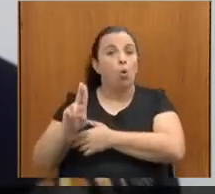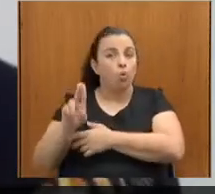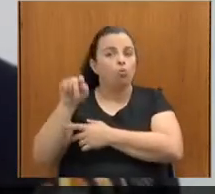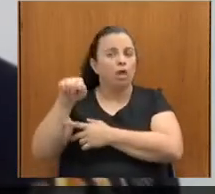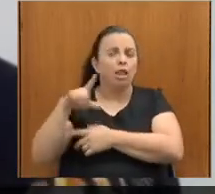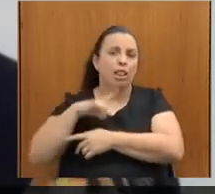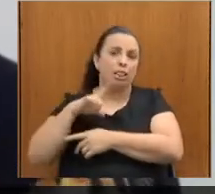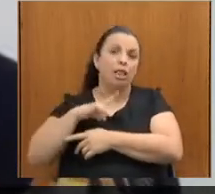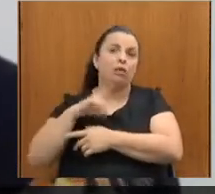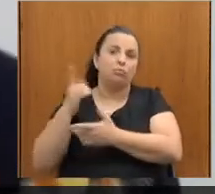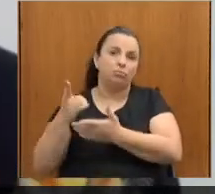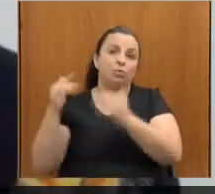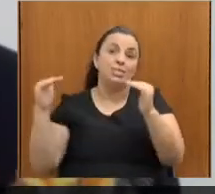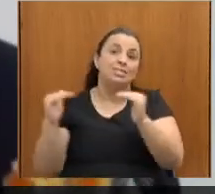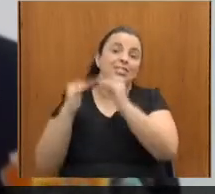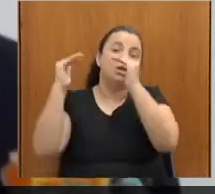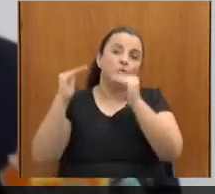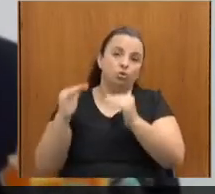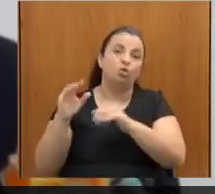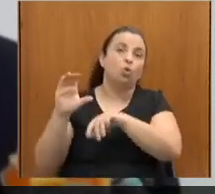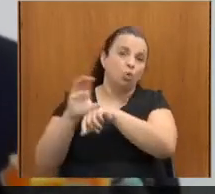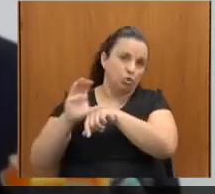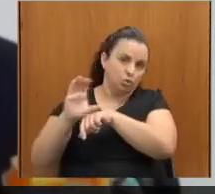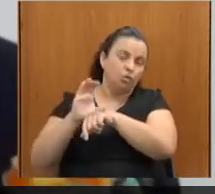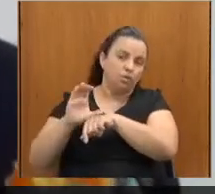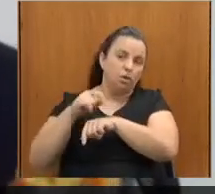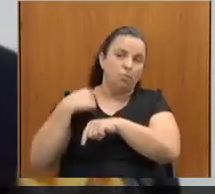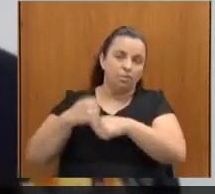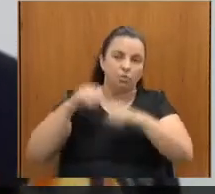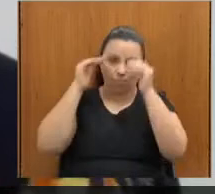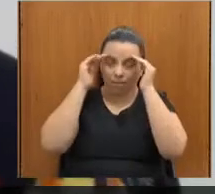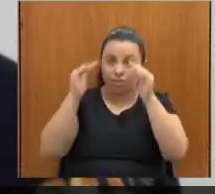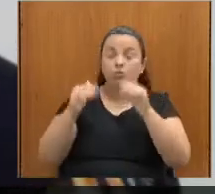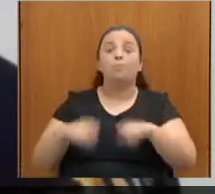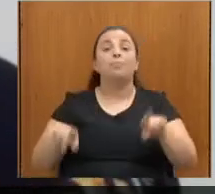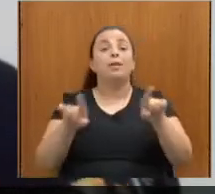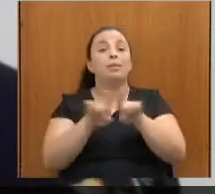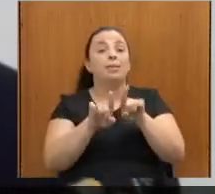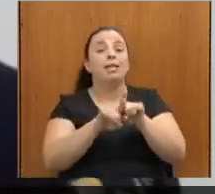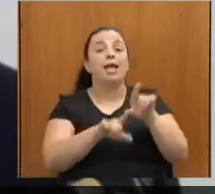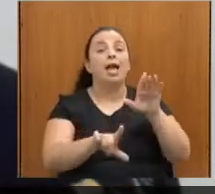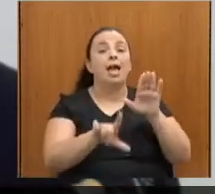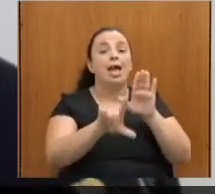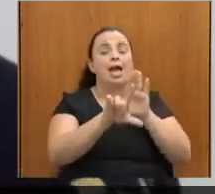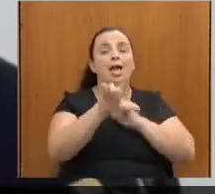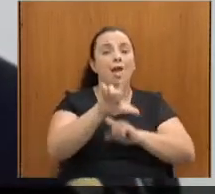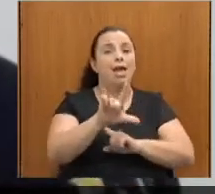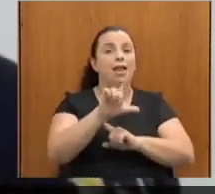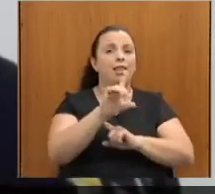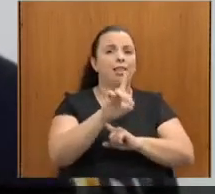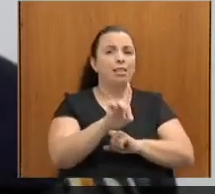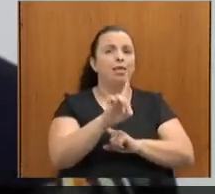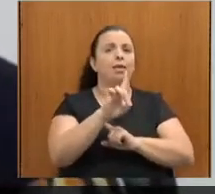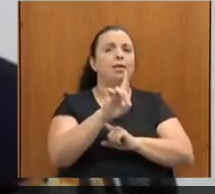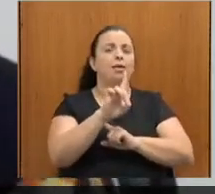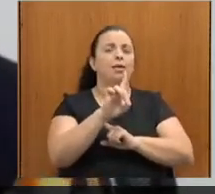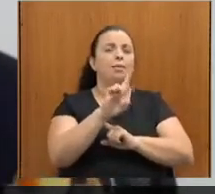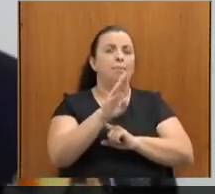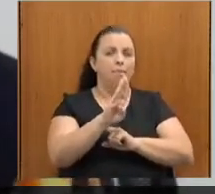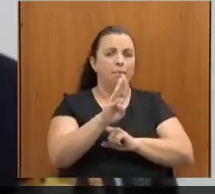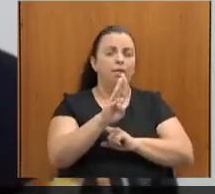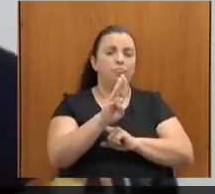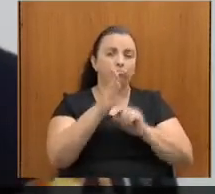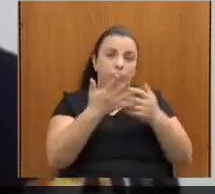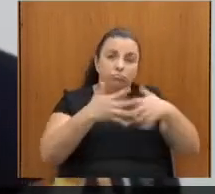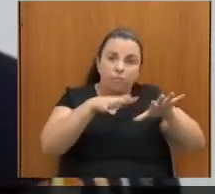Brasil, a gente tem que obedecer. A gente tem também a Lei Brasileira de Inclusão, a 13.146, de 2015, que determinou